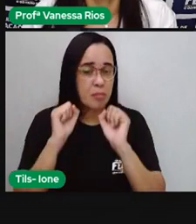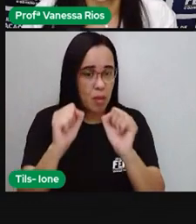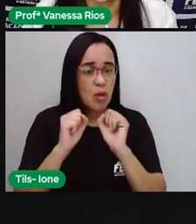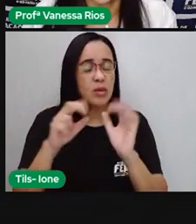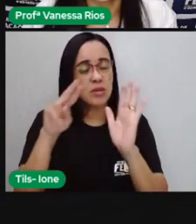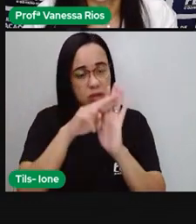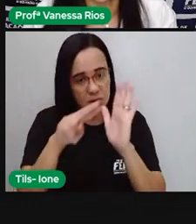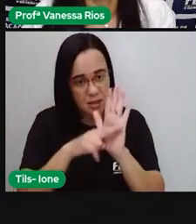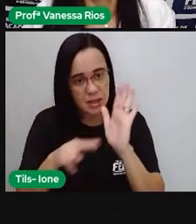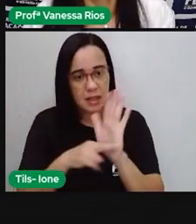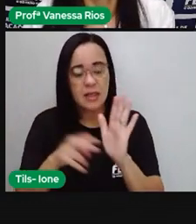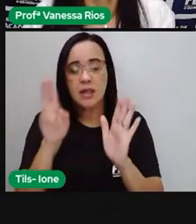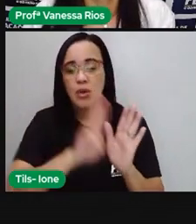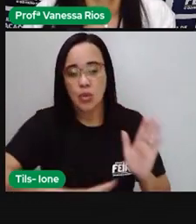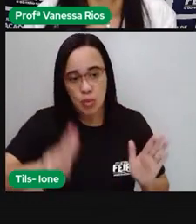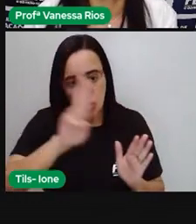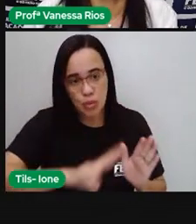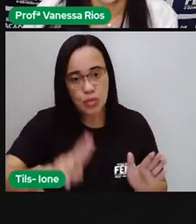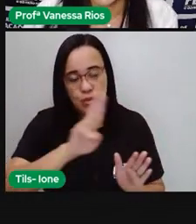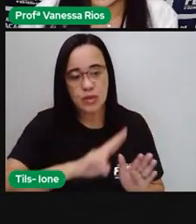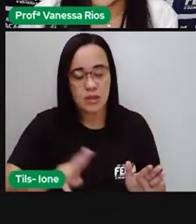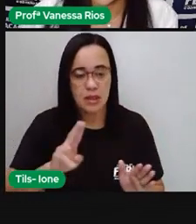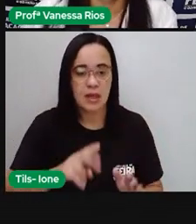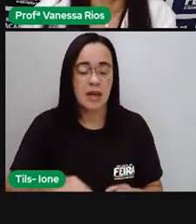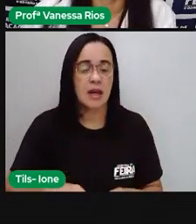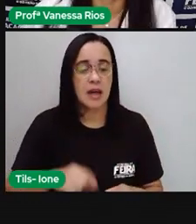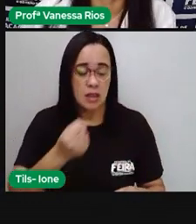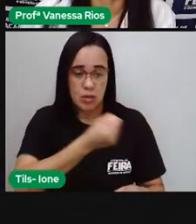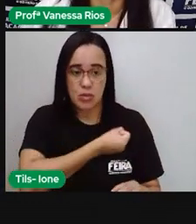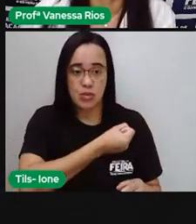utilizadas aí nos números decimais.